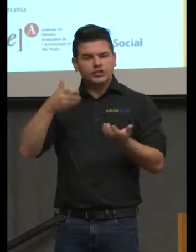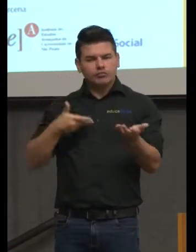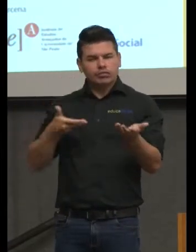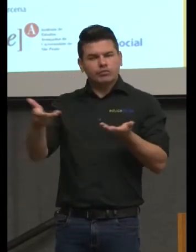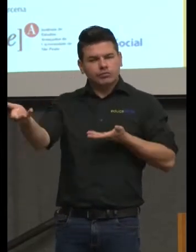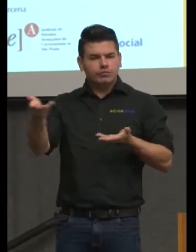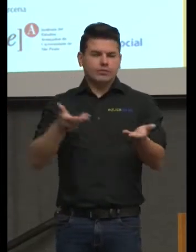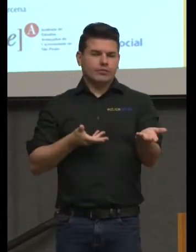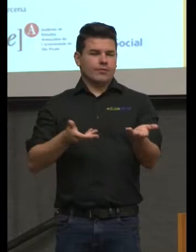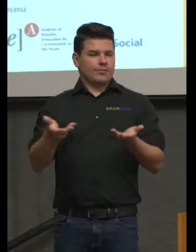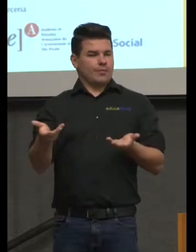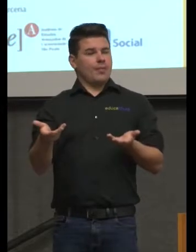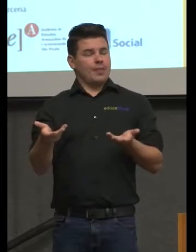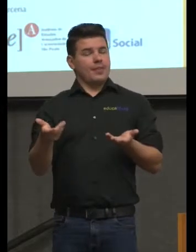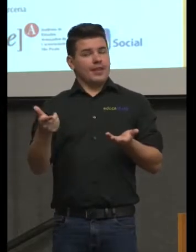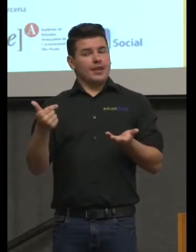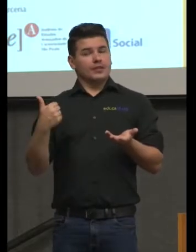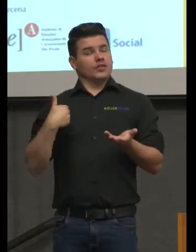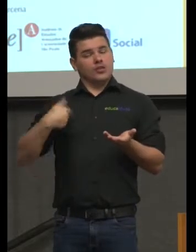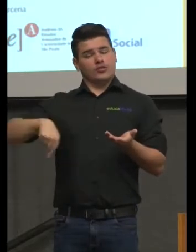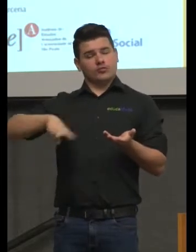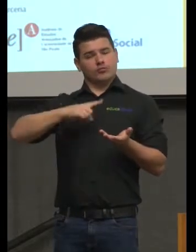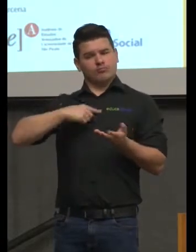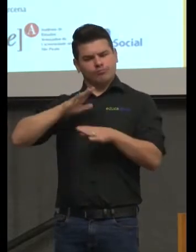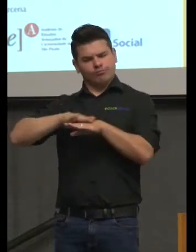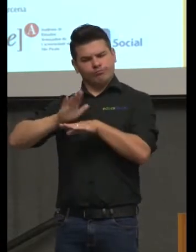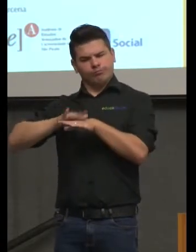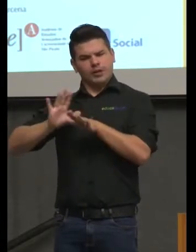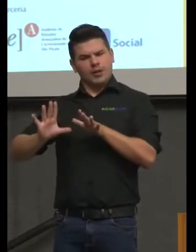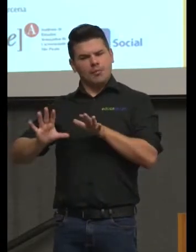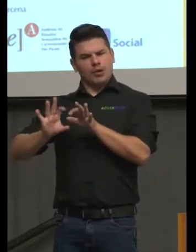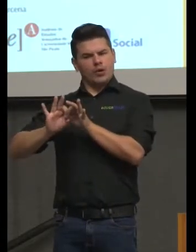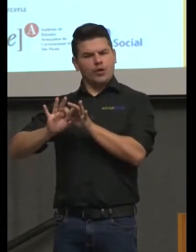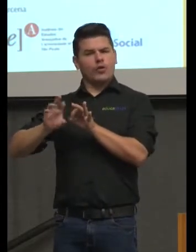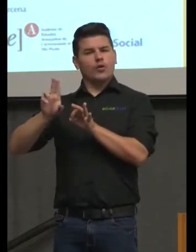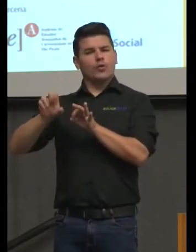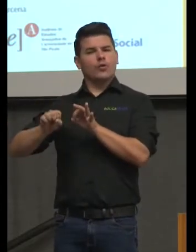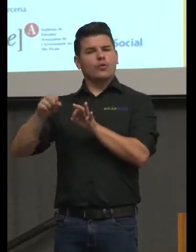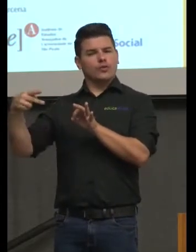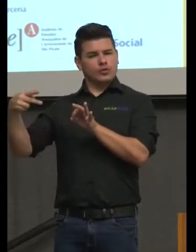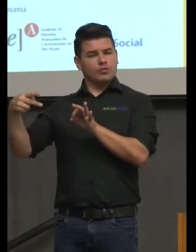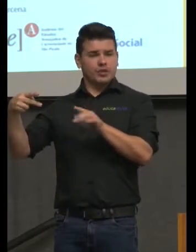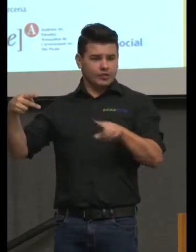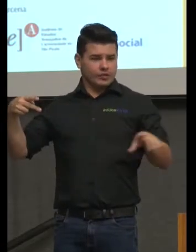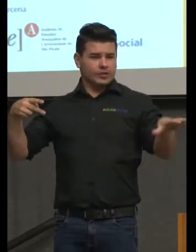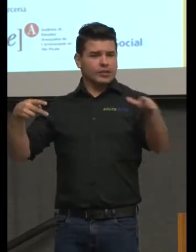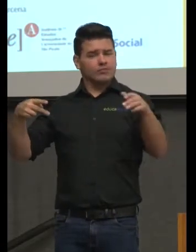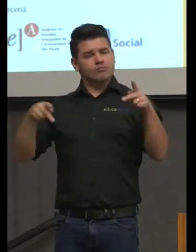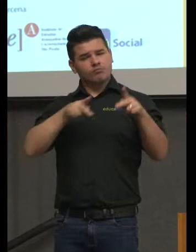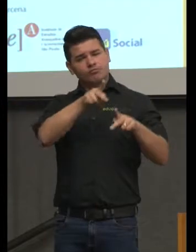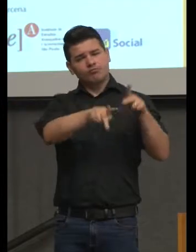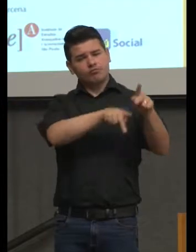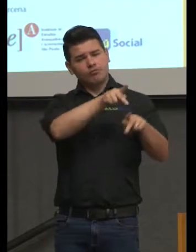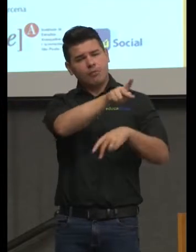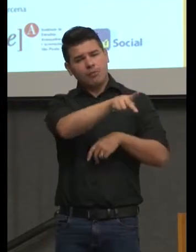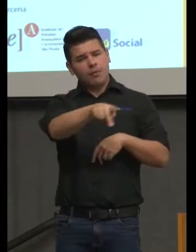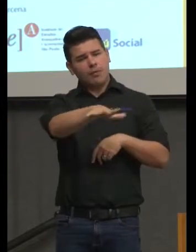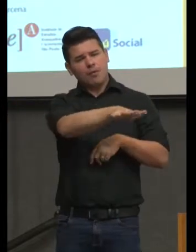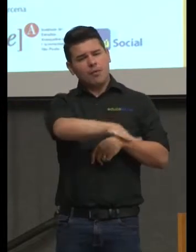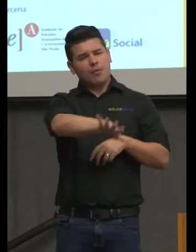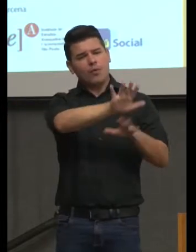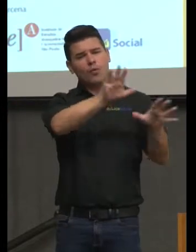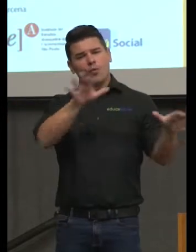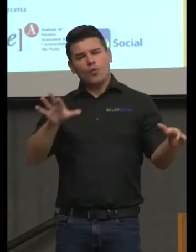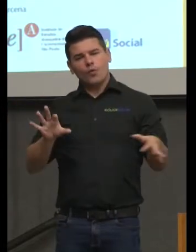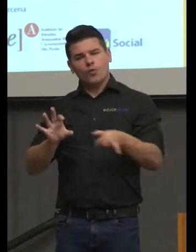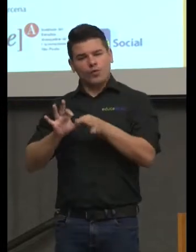parceria que se constrói, a partir da universidade, e com vocês que estão na escola, que são profissionais que